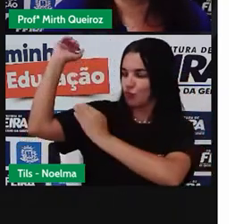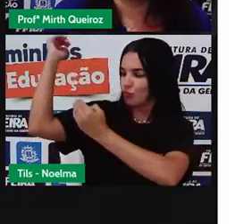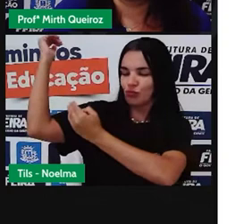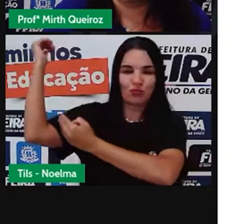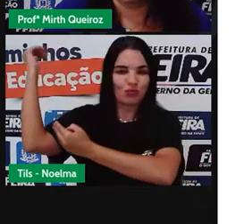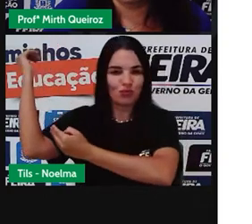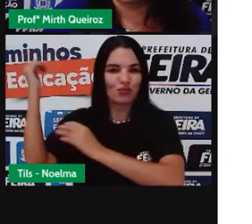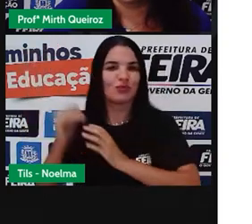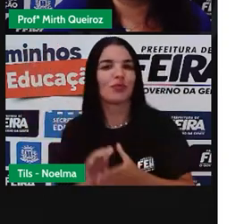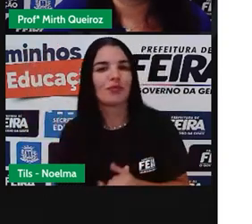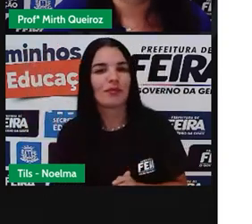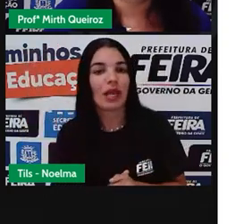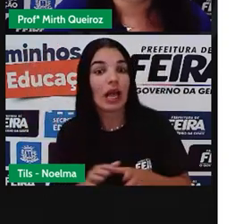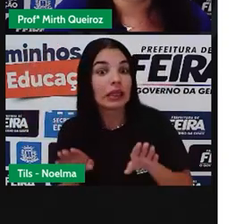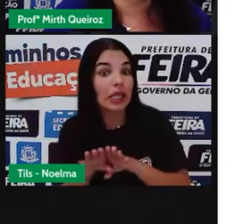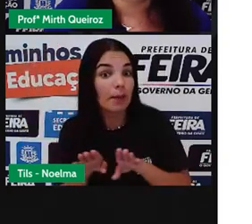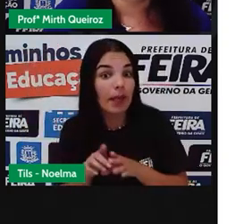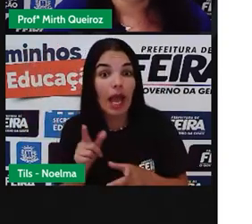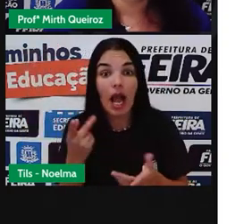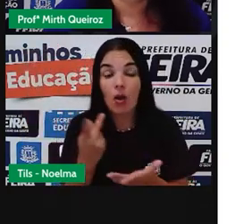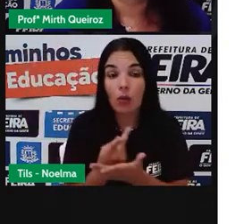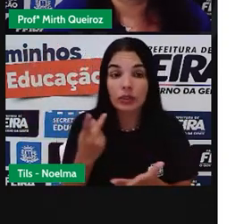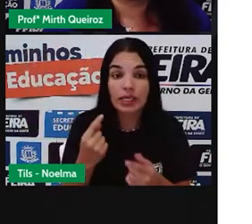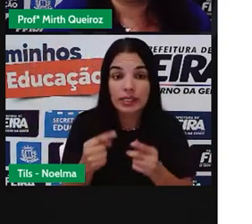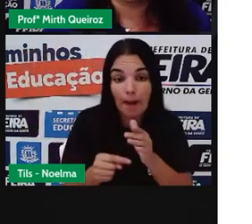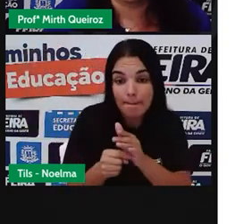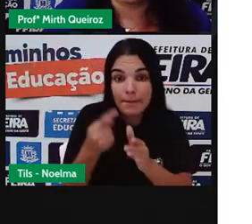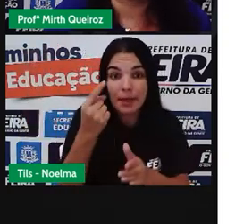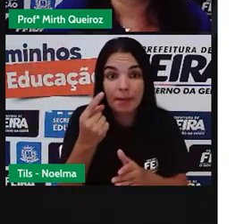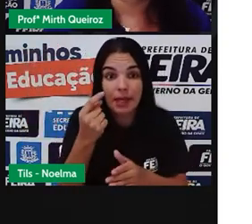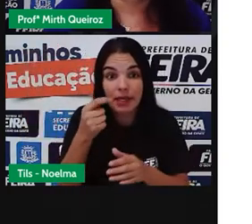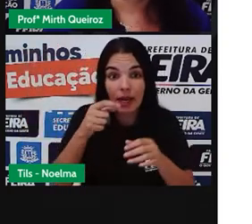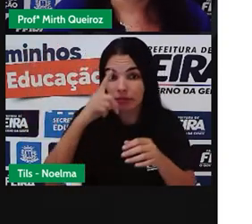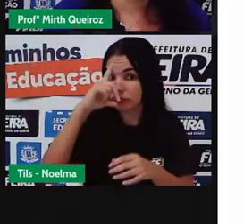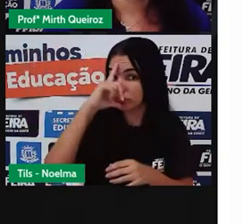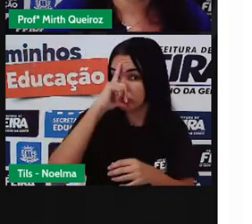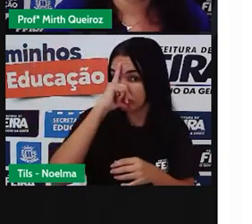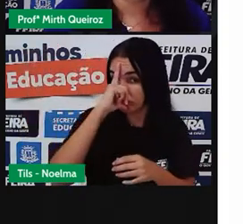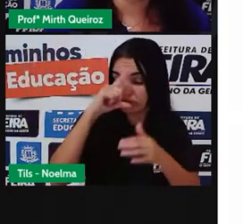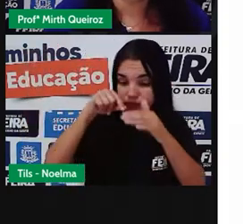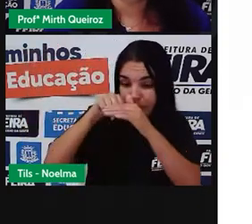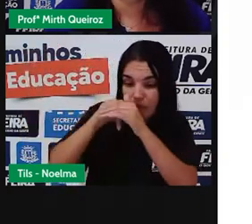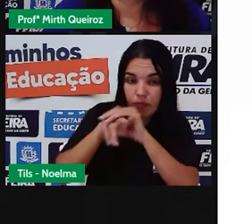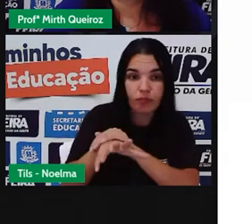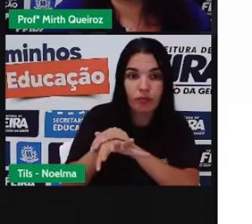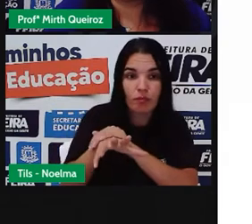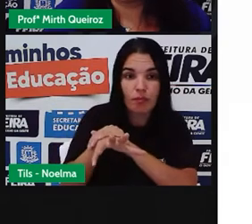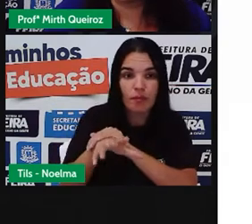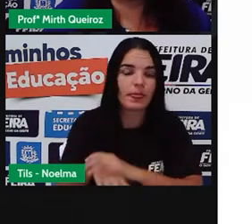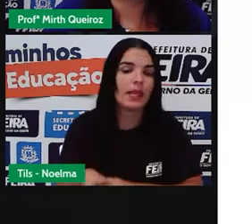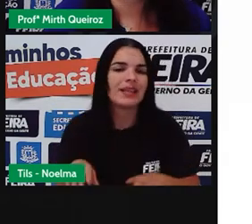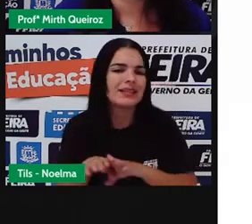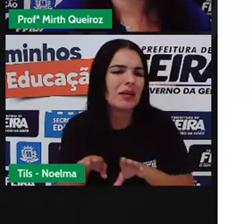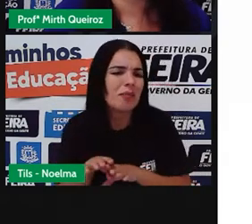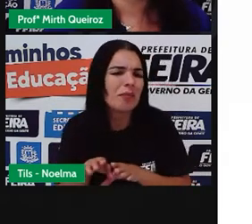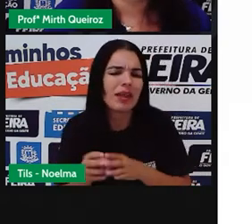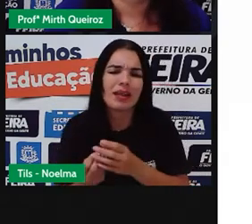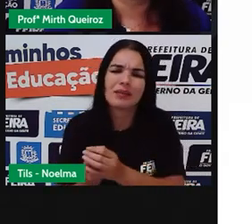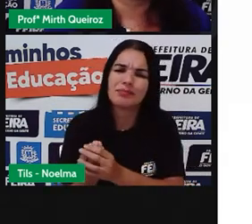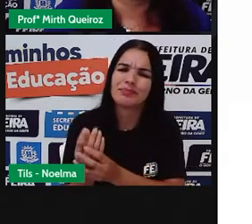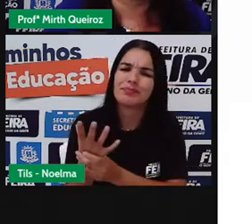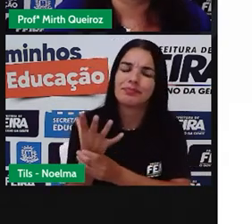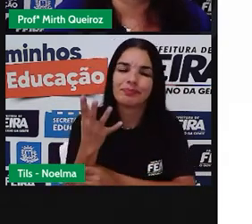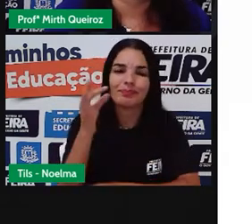Ocorre a primeira ejaculação, que aí é o amadurecimento sexual. O surgimento das espinhas também